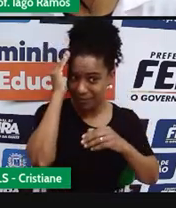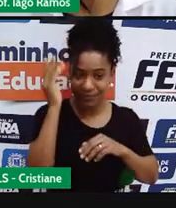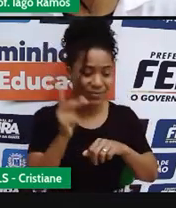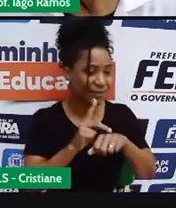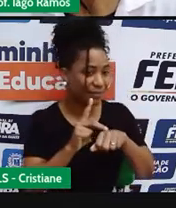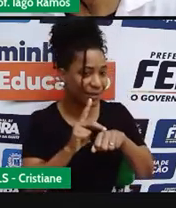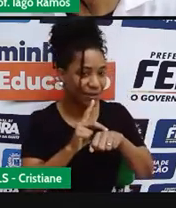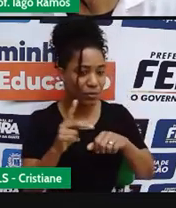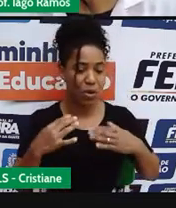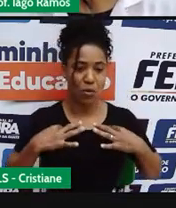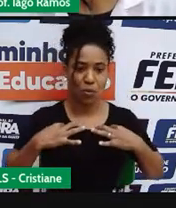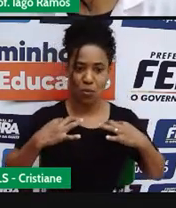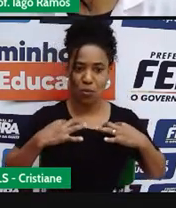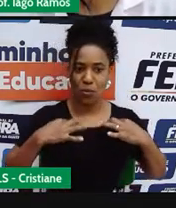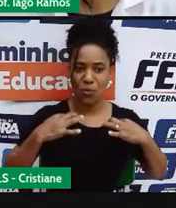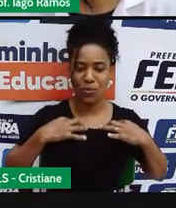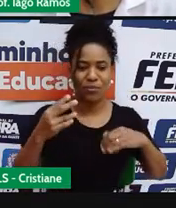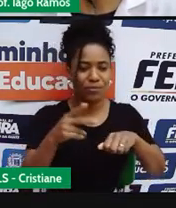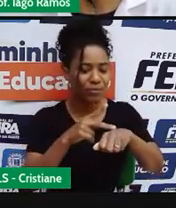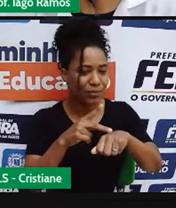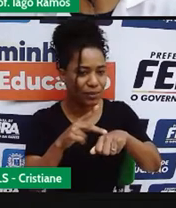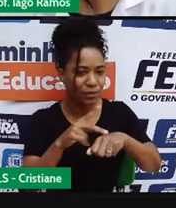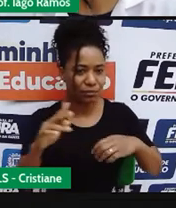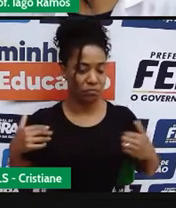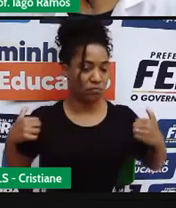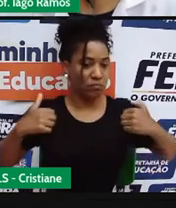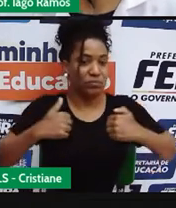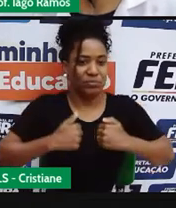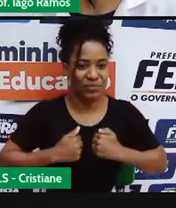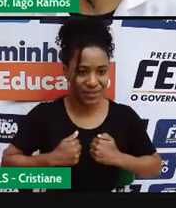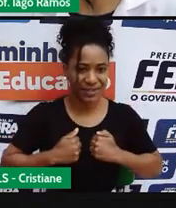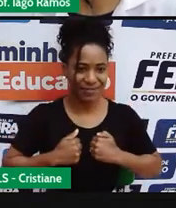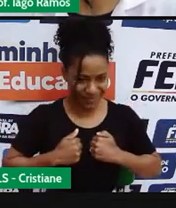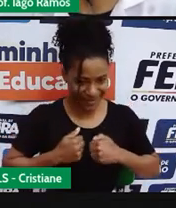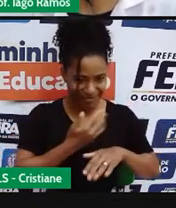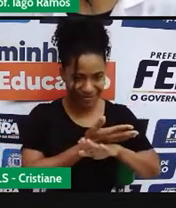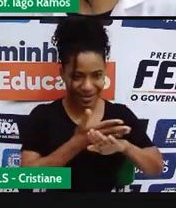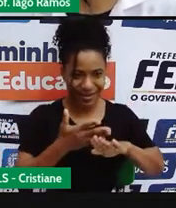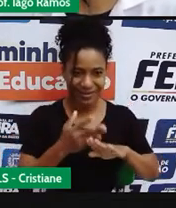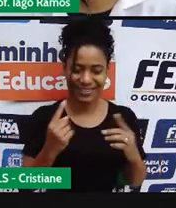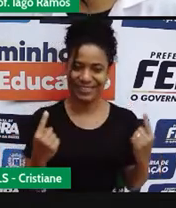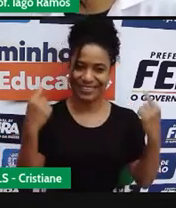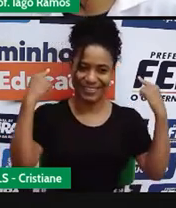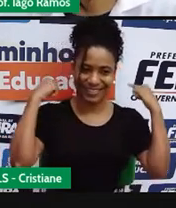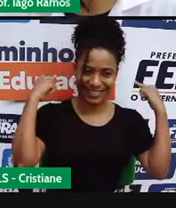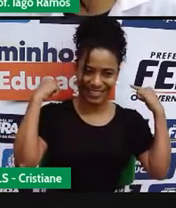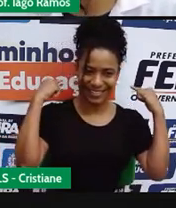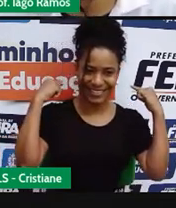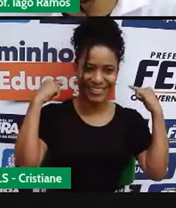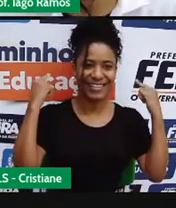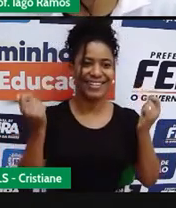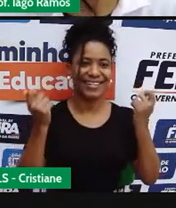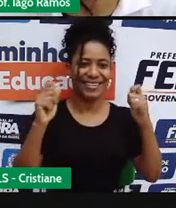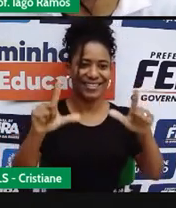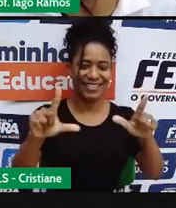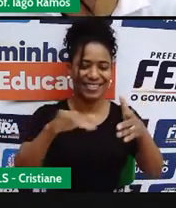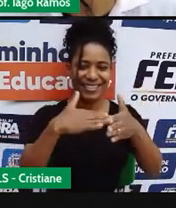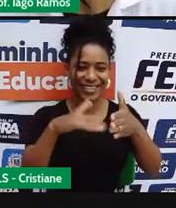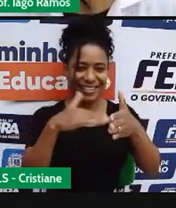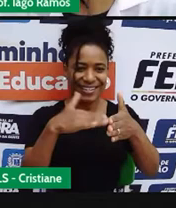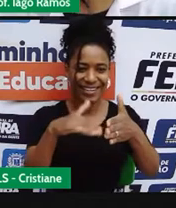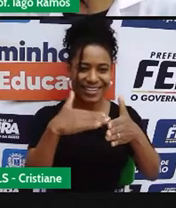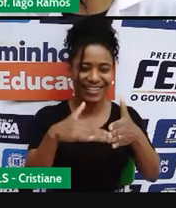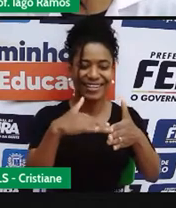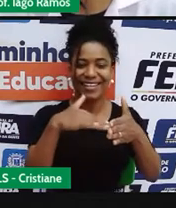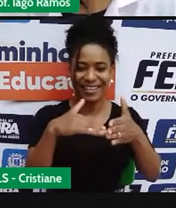camisa preta, por cima um jaleco branco e atrás de mim encontra-se o cartaz da Secretaria Municipal de Educação